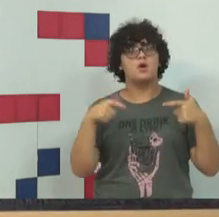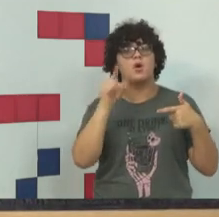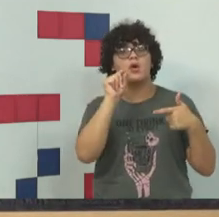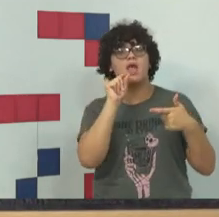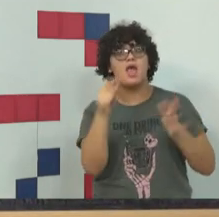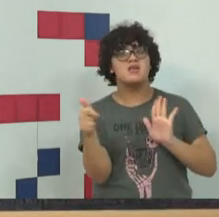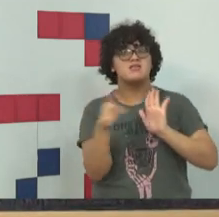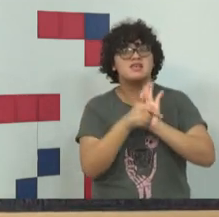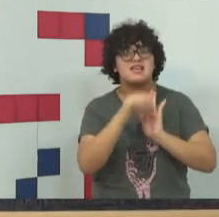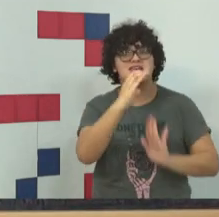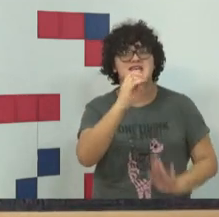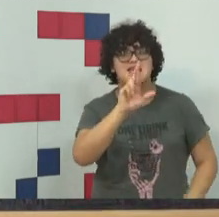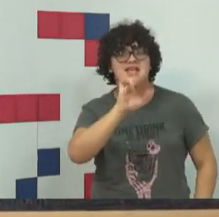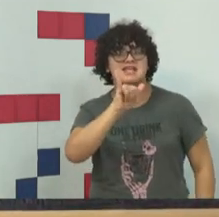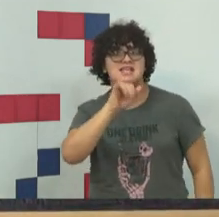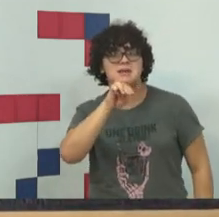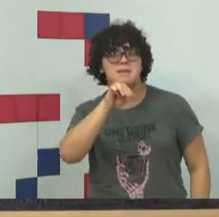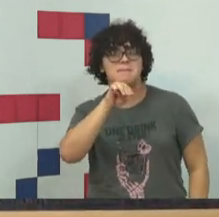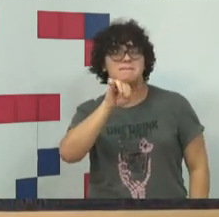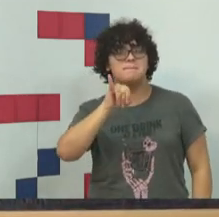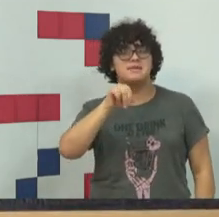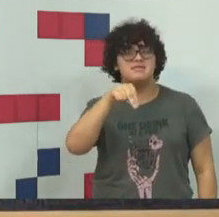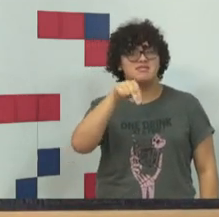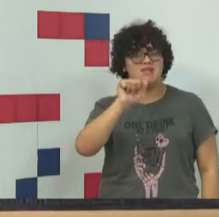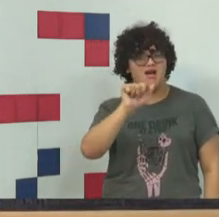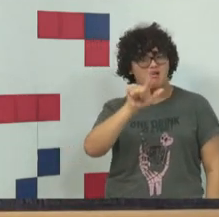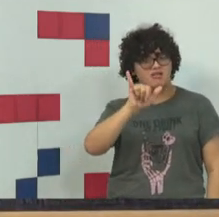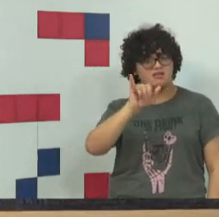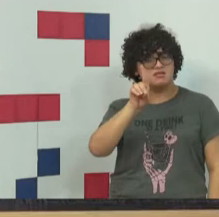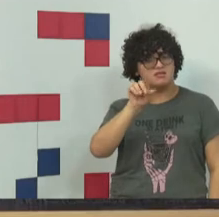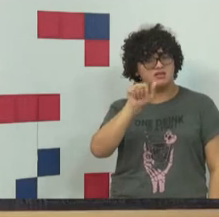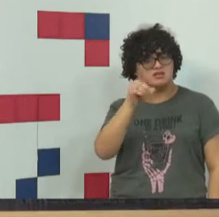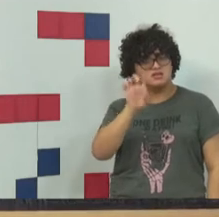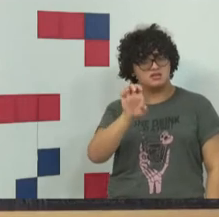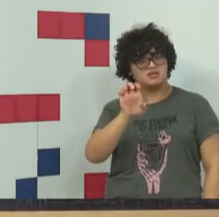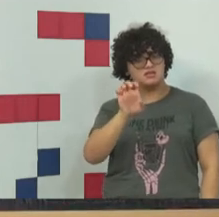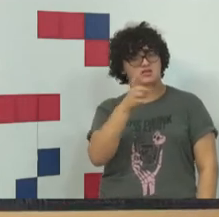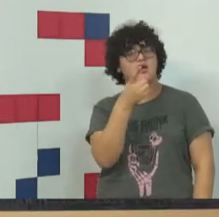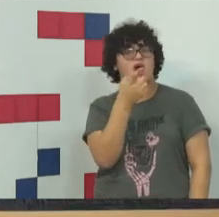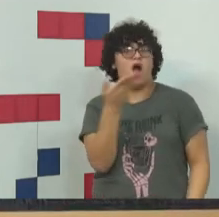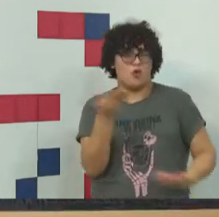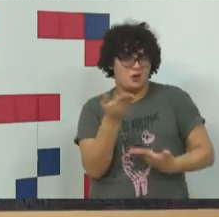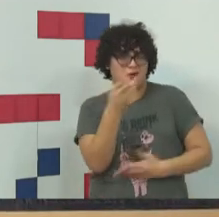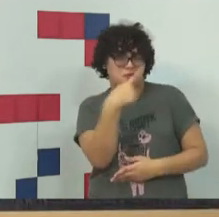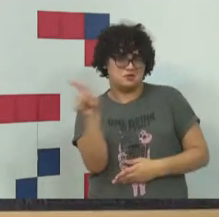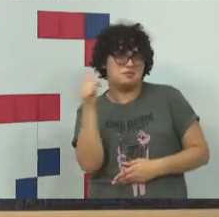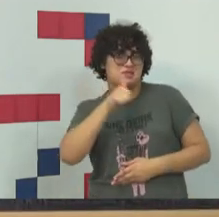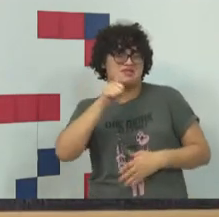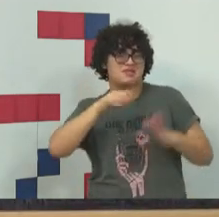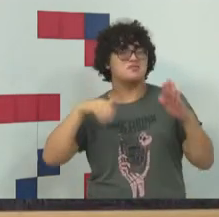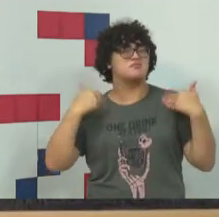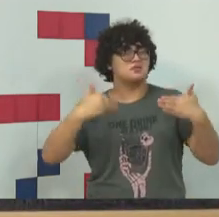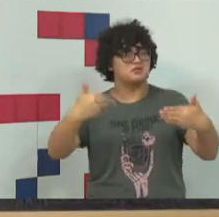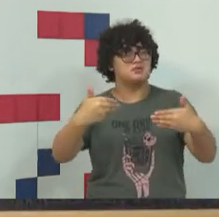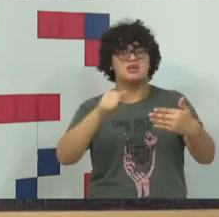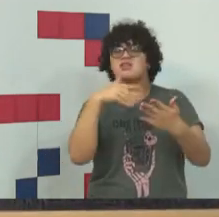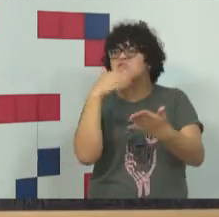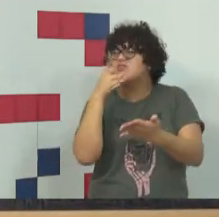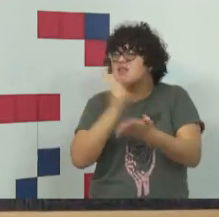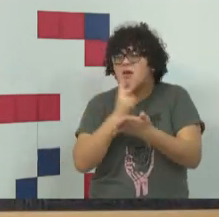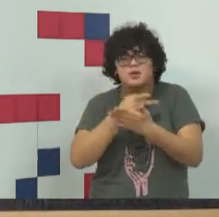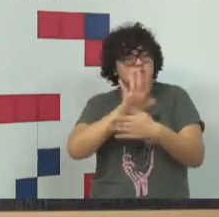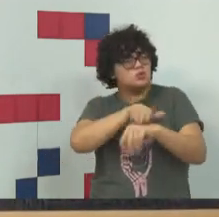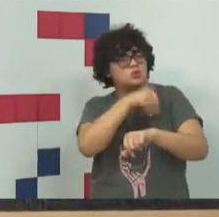criminalidade. E, por fim, a ministra Carmen Lúcia, a qual eu sempre falo em todas as minhas aulas que eu sou